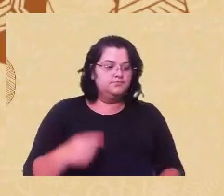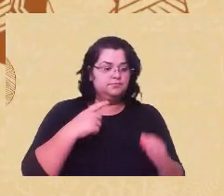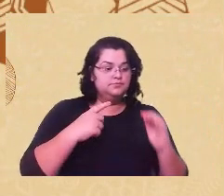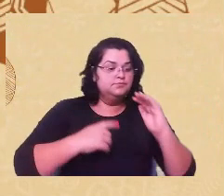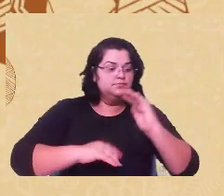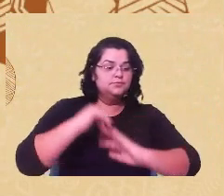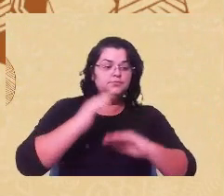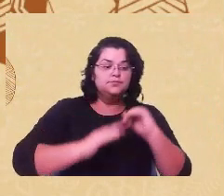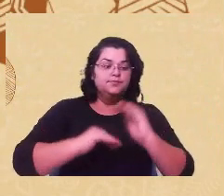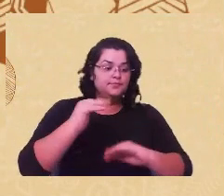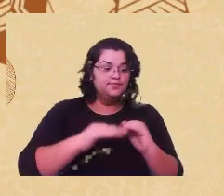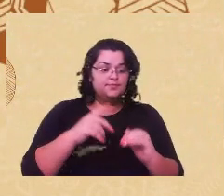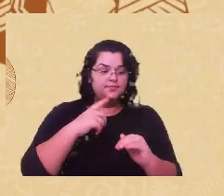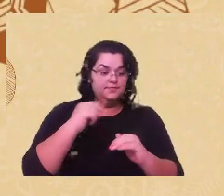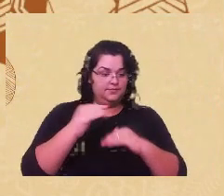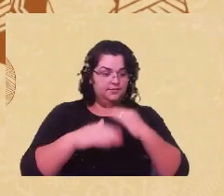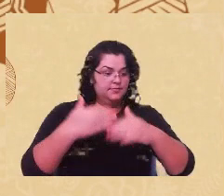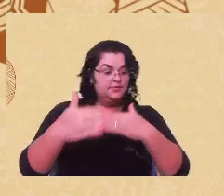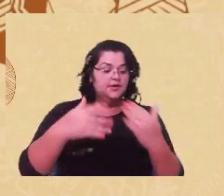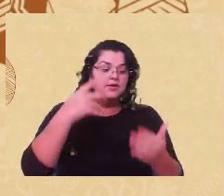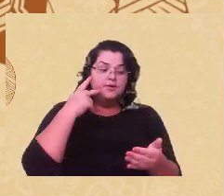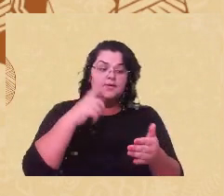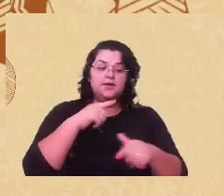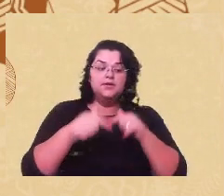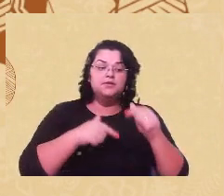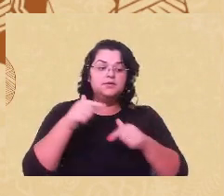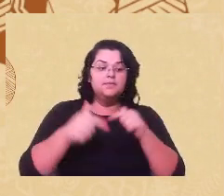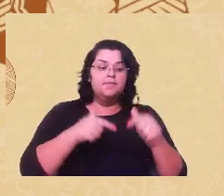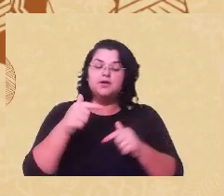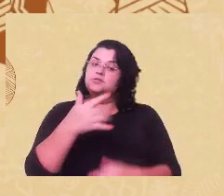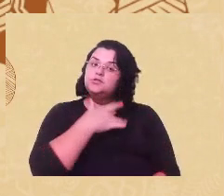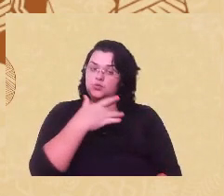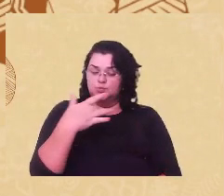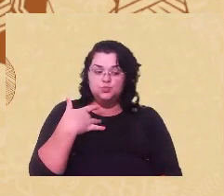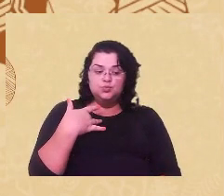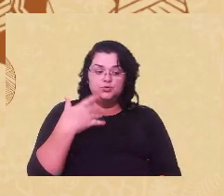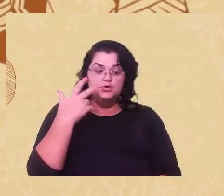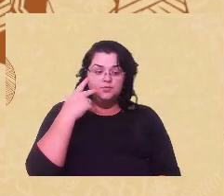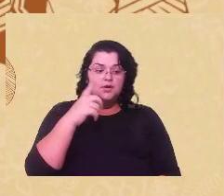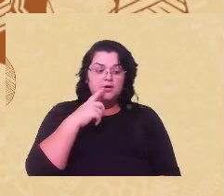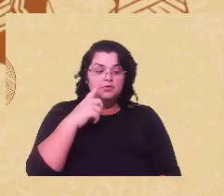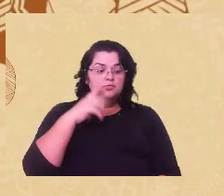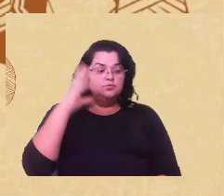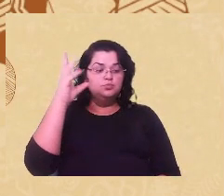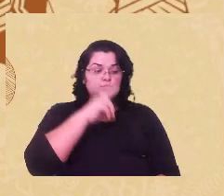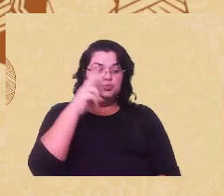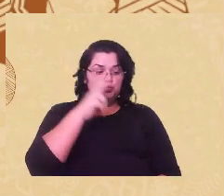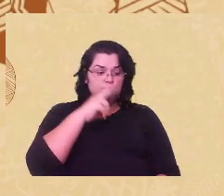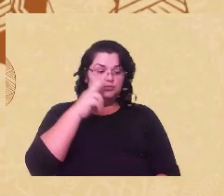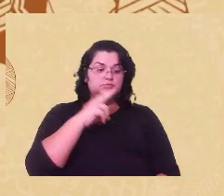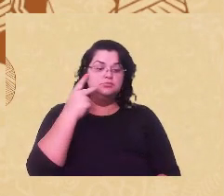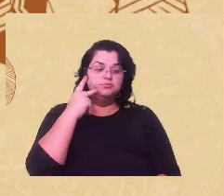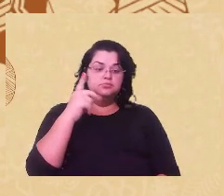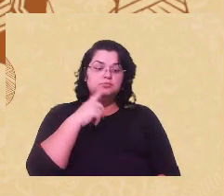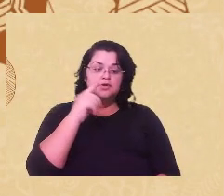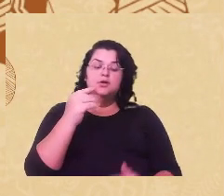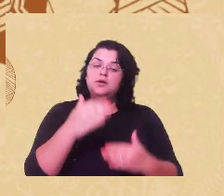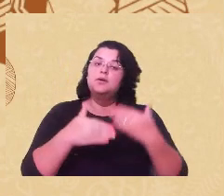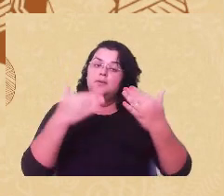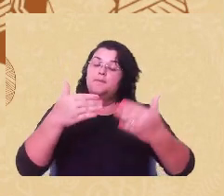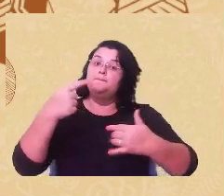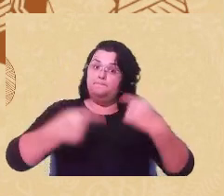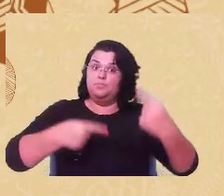clínicos para o âmbito dos equipamentos de saúde, que é uma outra problemática grave que nós temos na nossa atuação em políticas públicas.